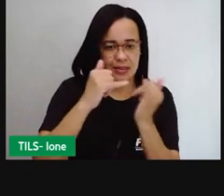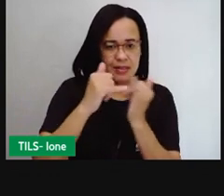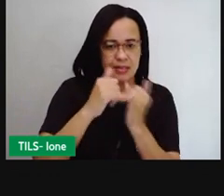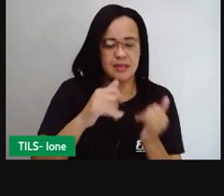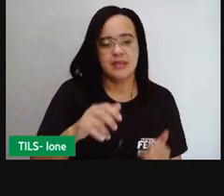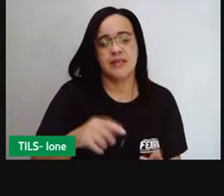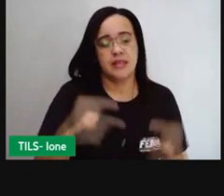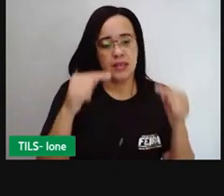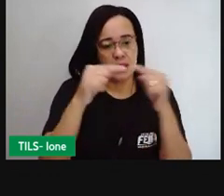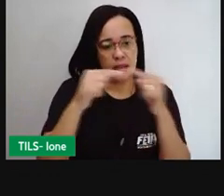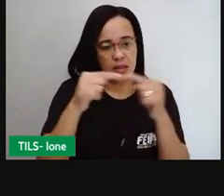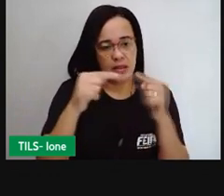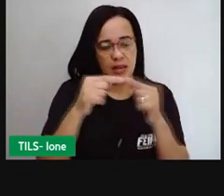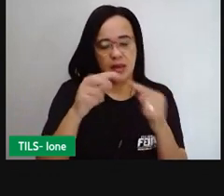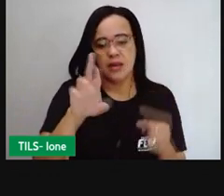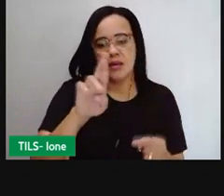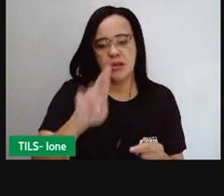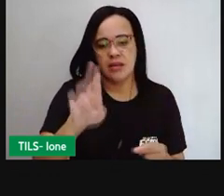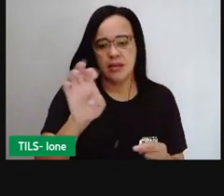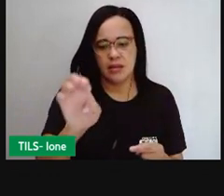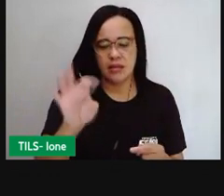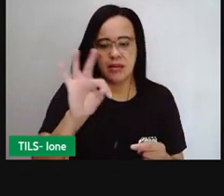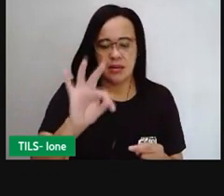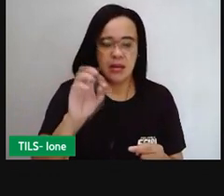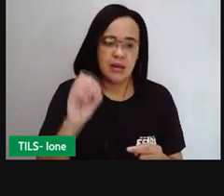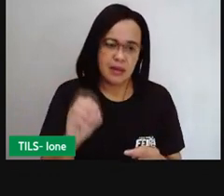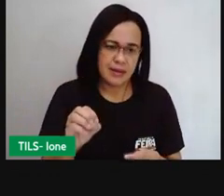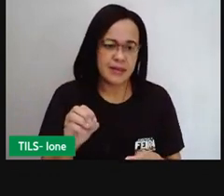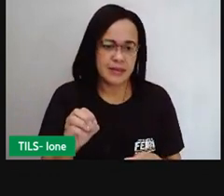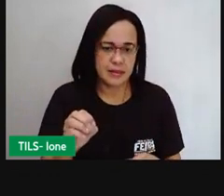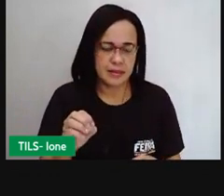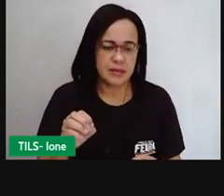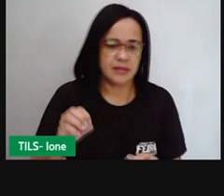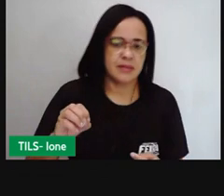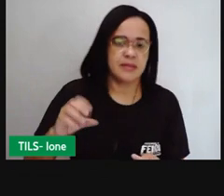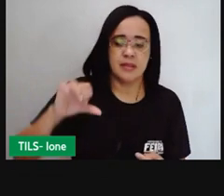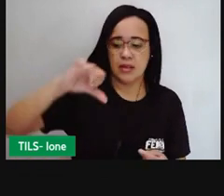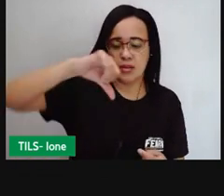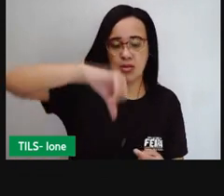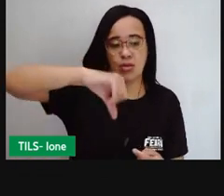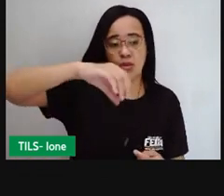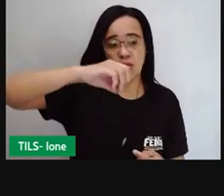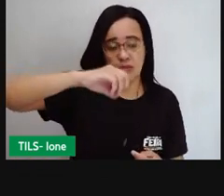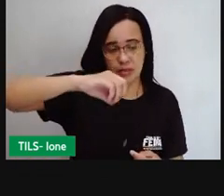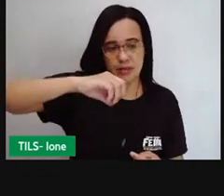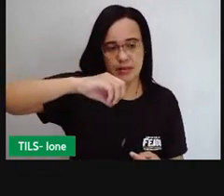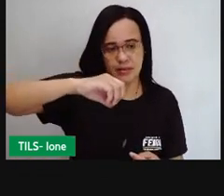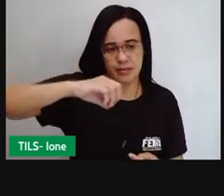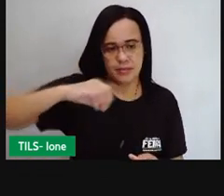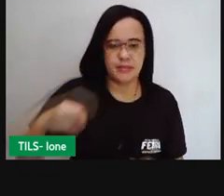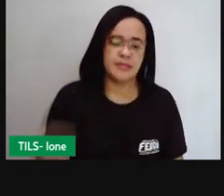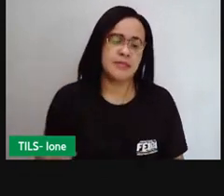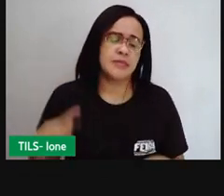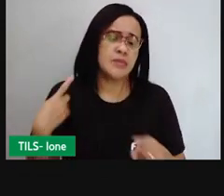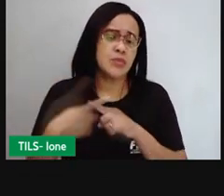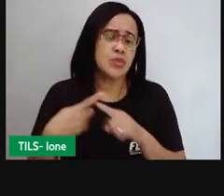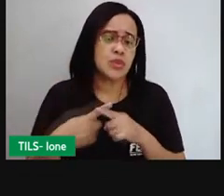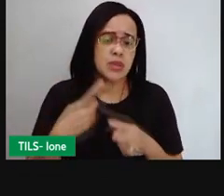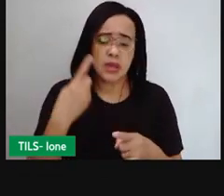lembrados aí do ângulo reto? Que é o ângulo de 90 graus. E por que um quarto? Porque essa